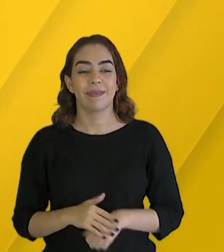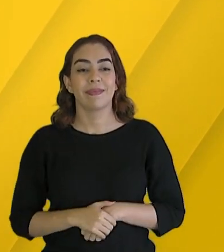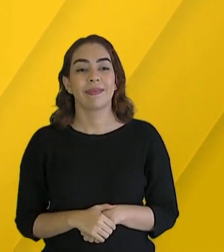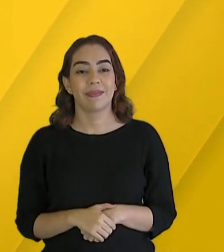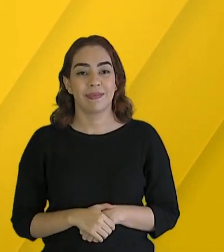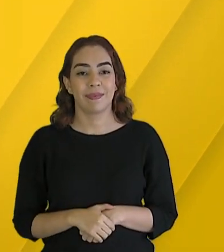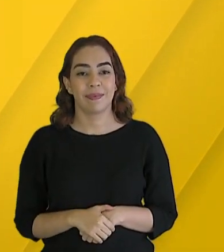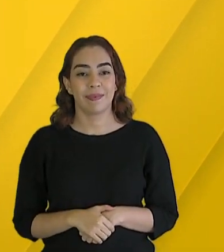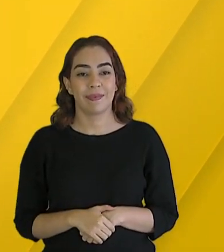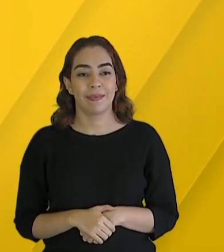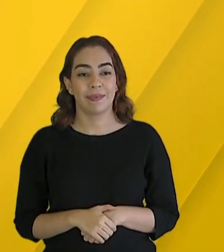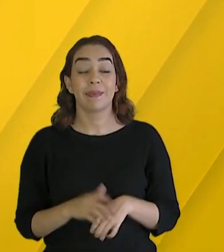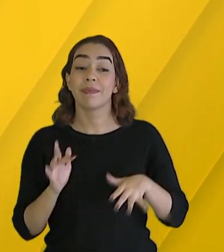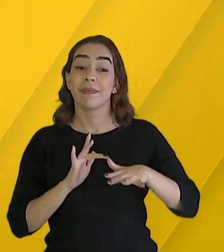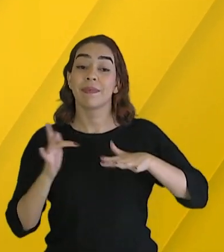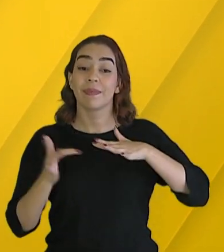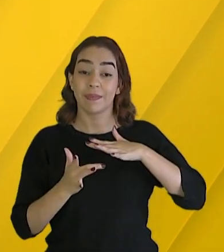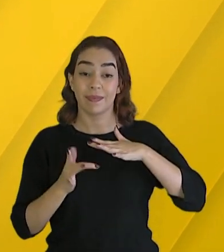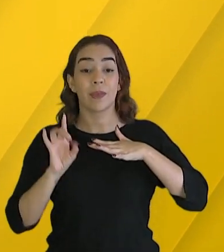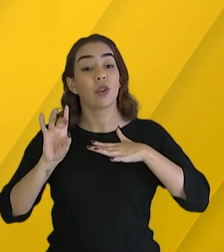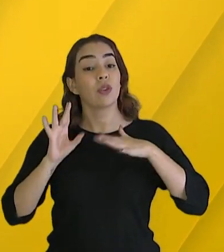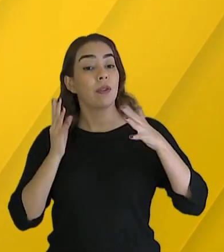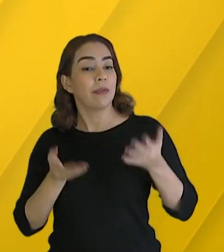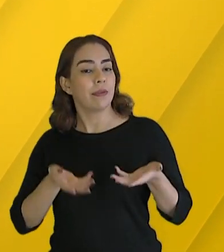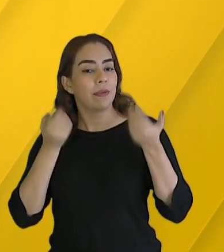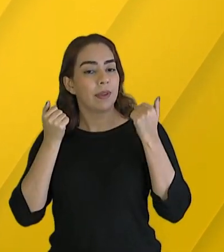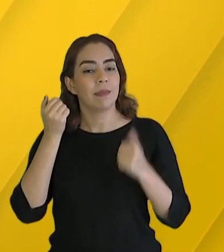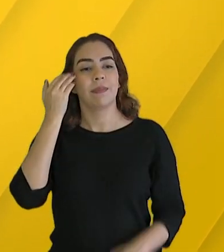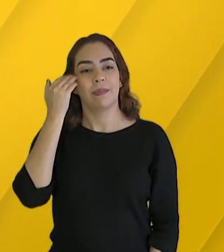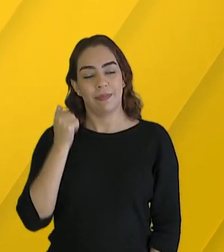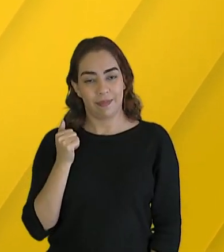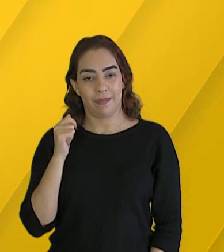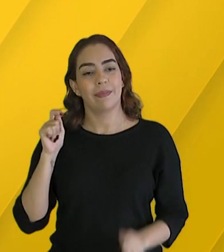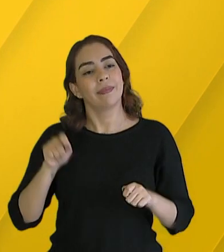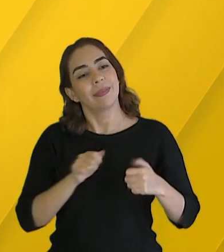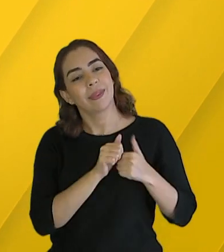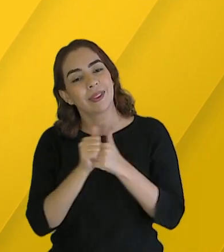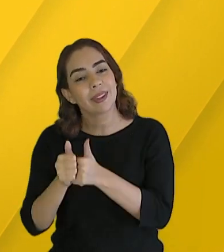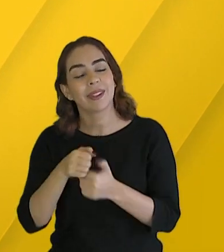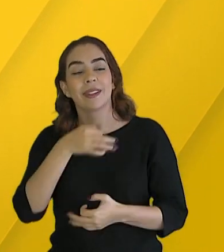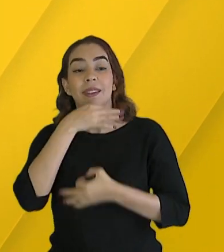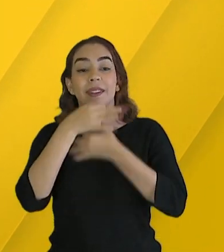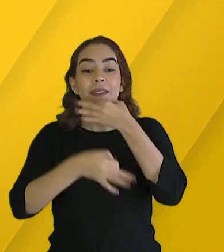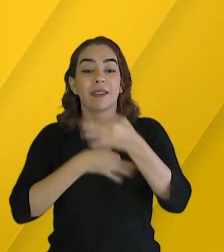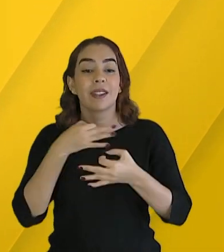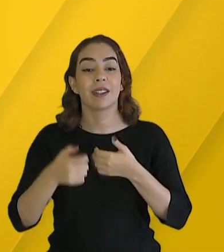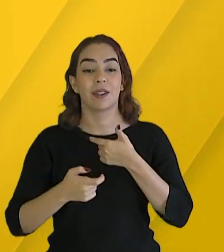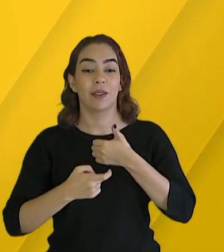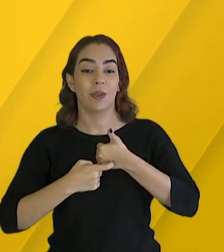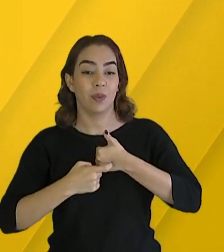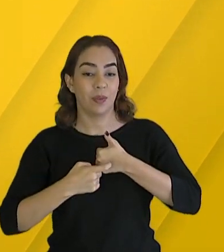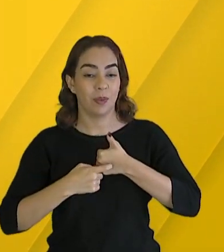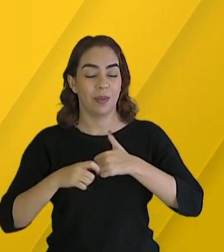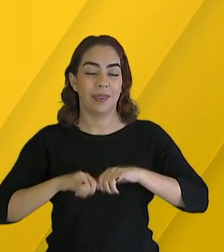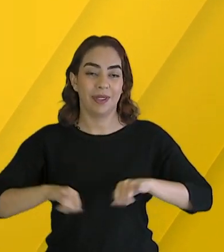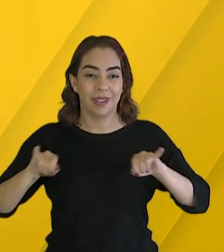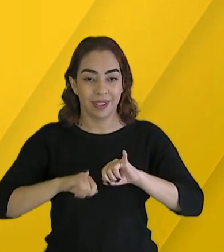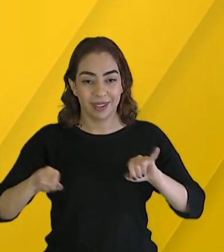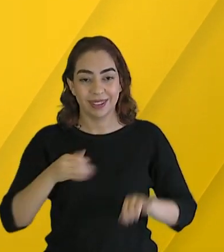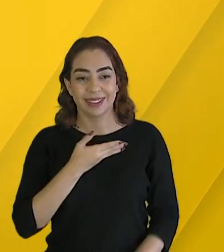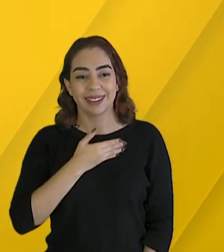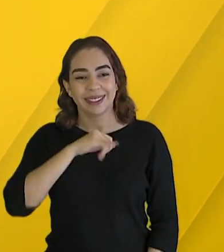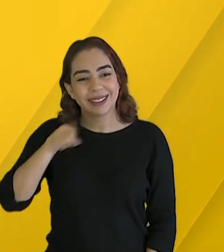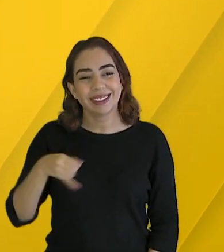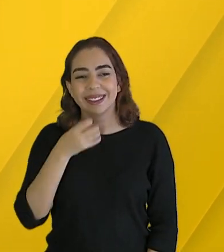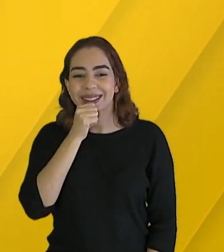Sovamo está nas redes sociais, que você já sabe. Então já aparece lá, comenta, curte e compartilha com todo mundo. Aproveite seu